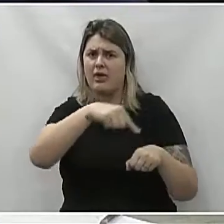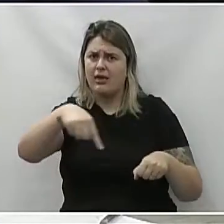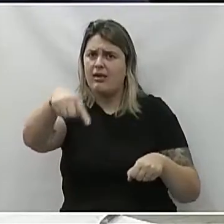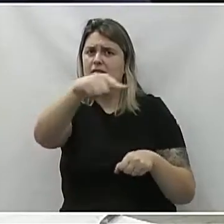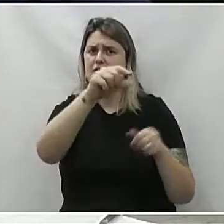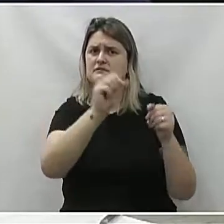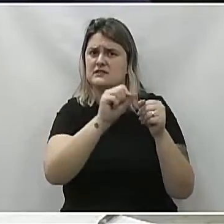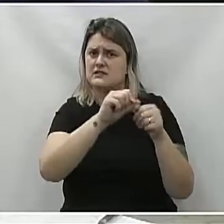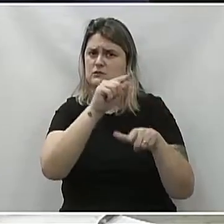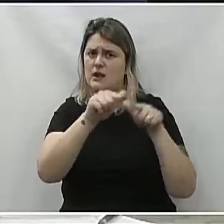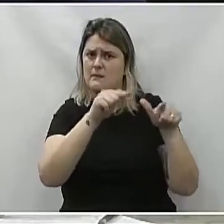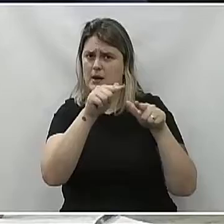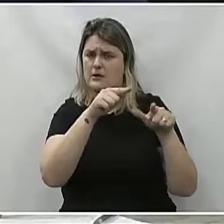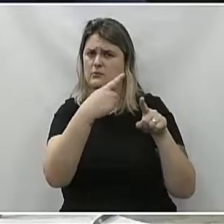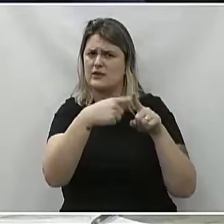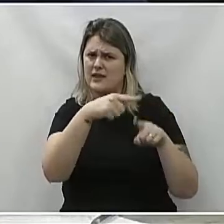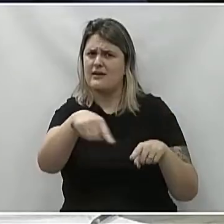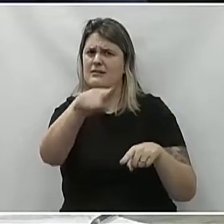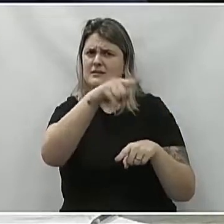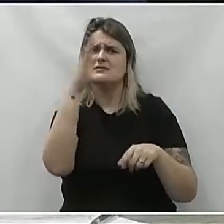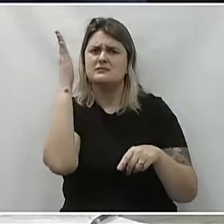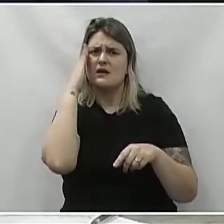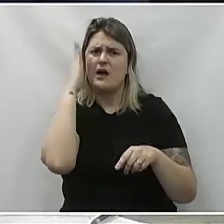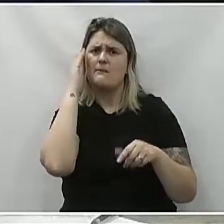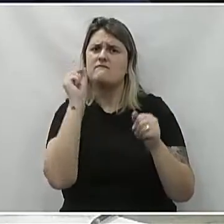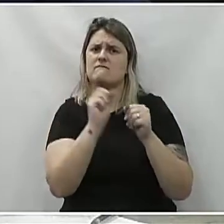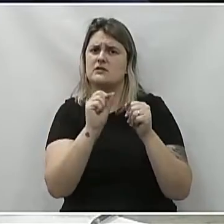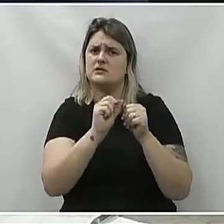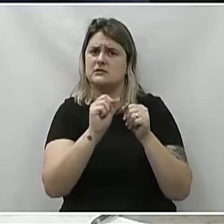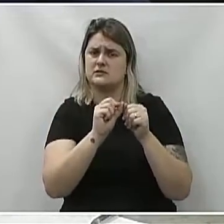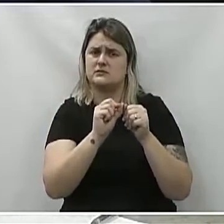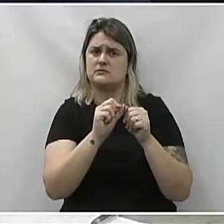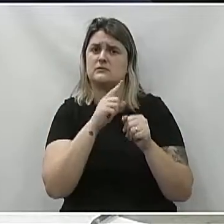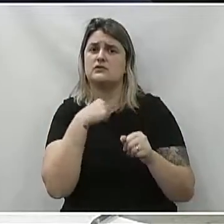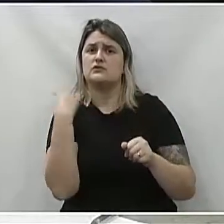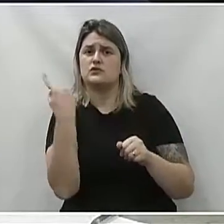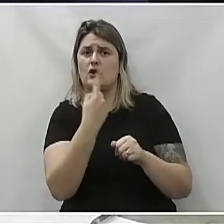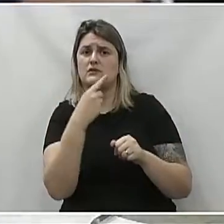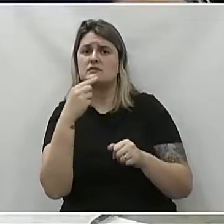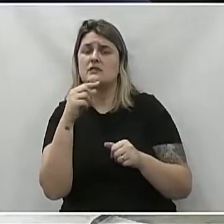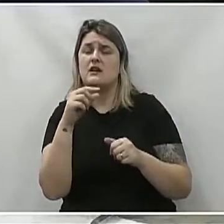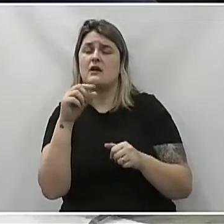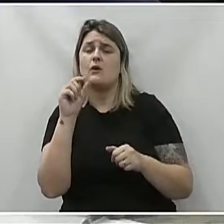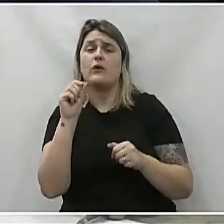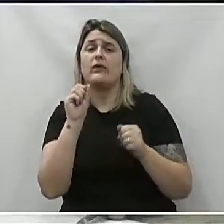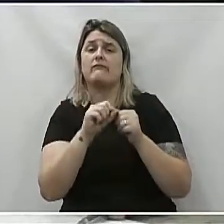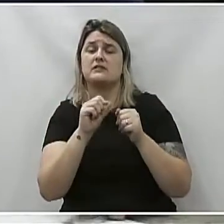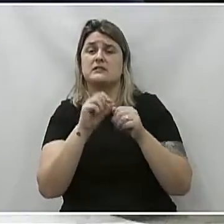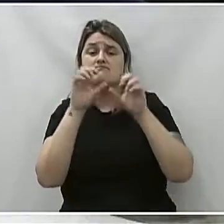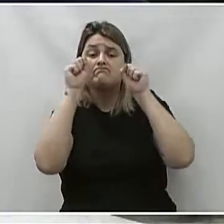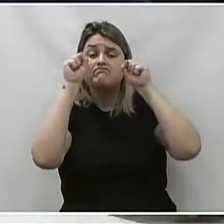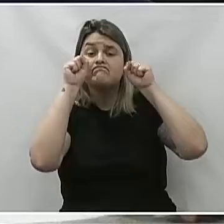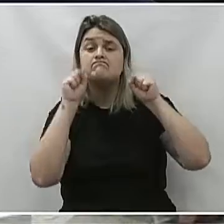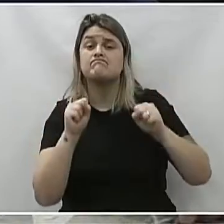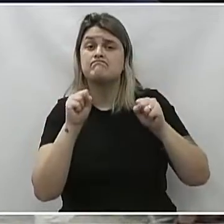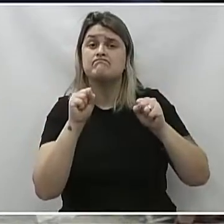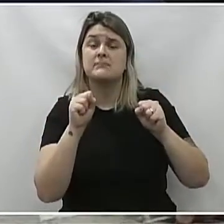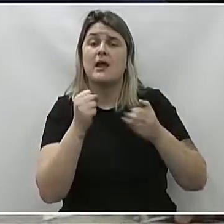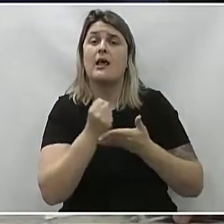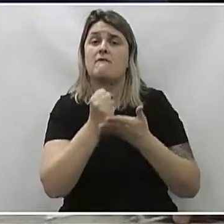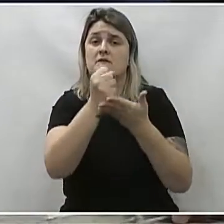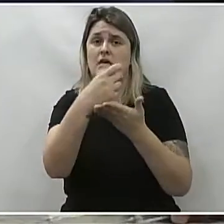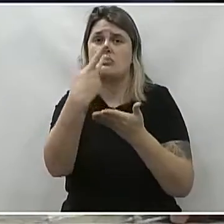façam esse serviço. Porque são pessoas técnicas, elas sabem fazer. E nós estamos aqui para quê? Para colocar essa situação sua